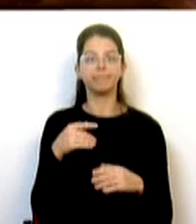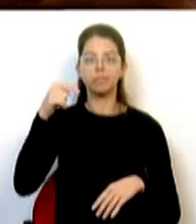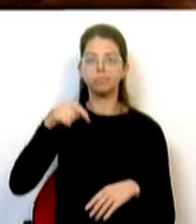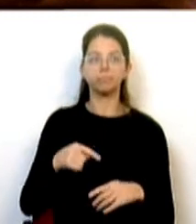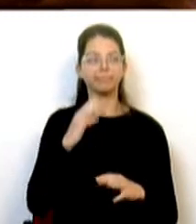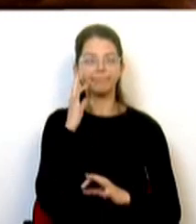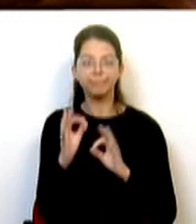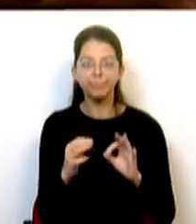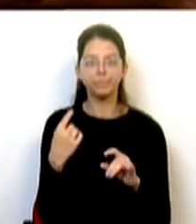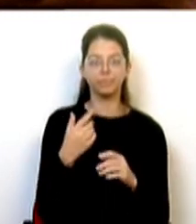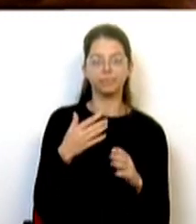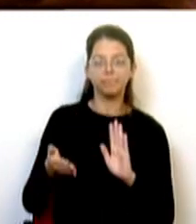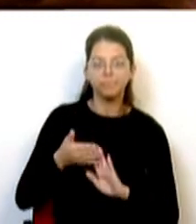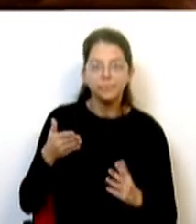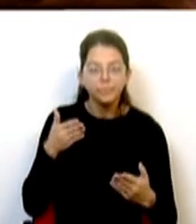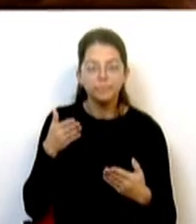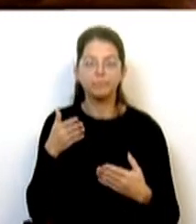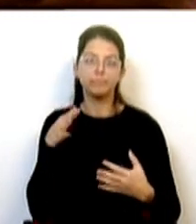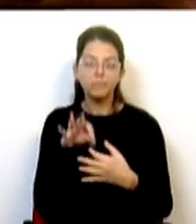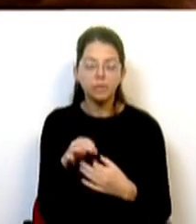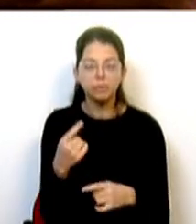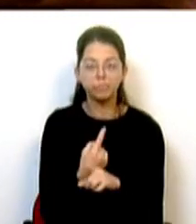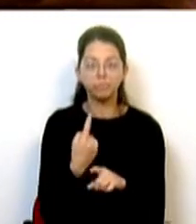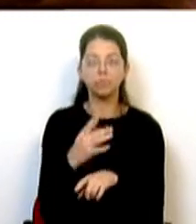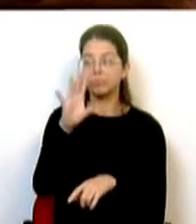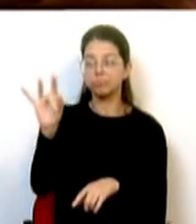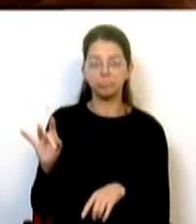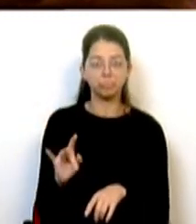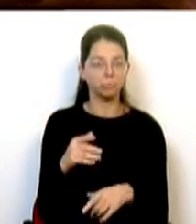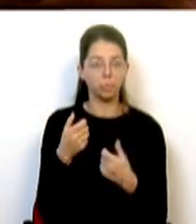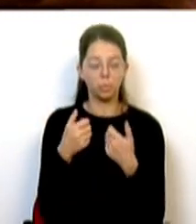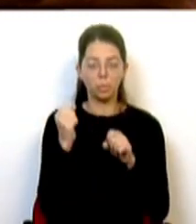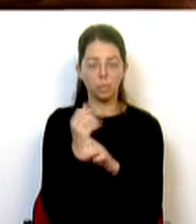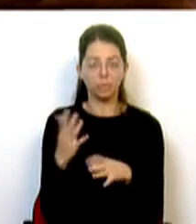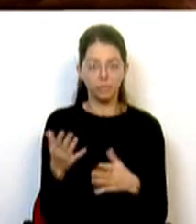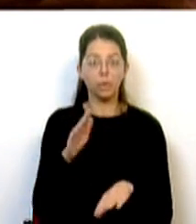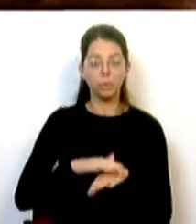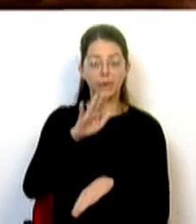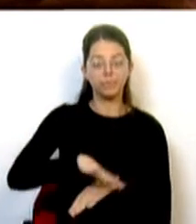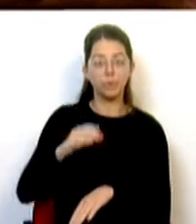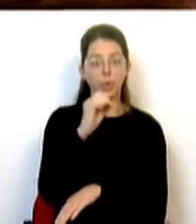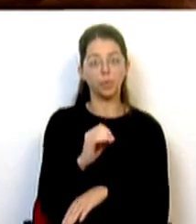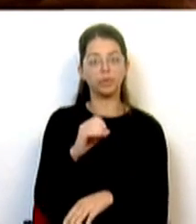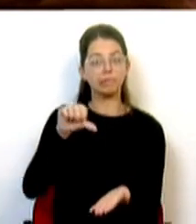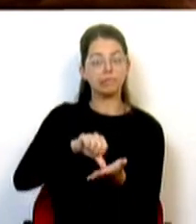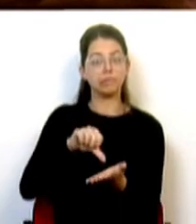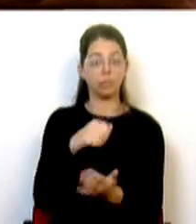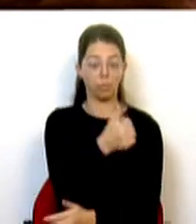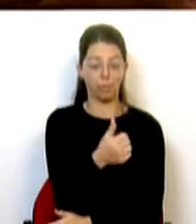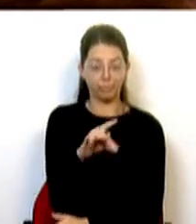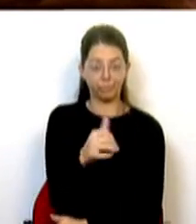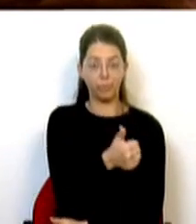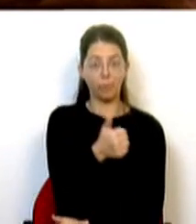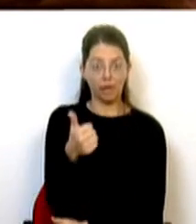relativamente a todas as restantes localizações. Ou seja, por se encontrar no centro da região oeste, a localização do Bom Barral